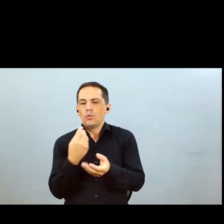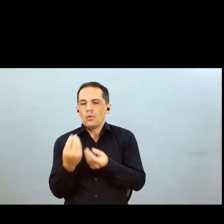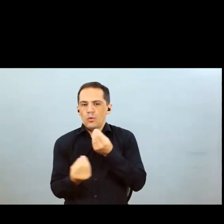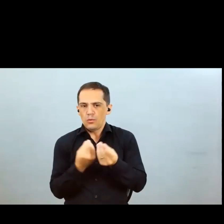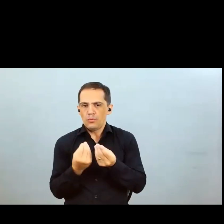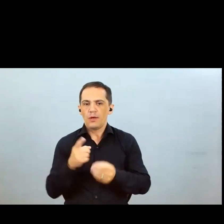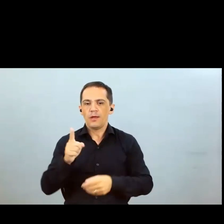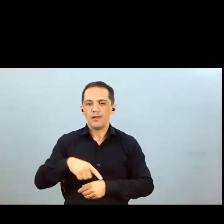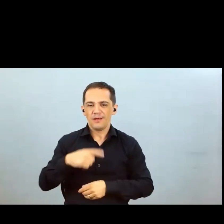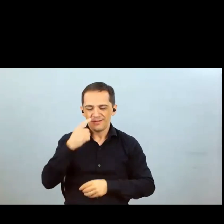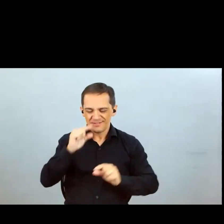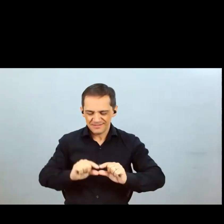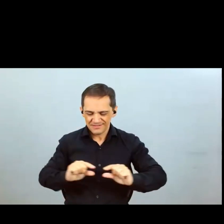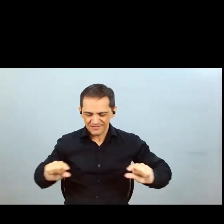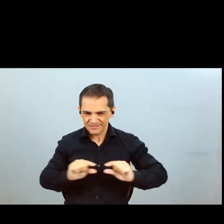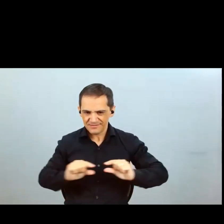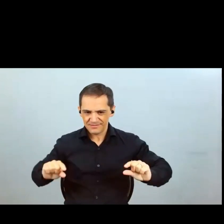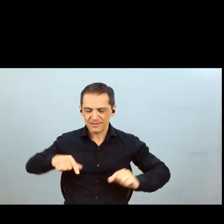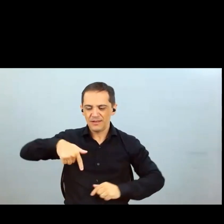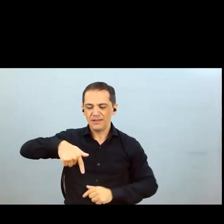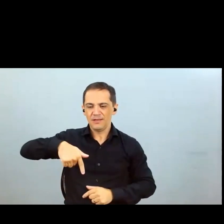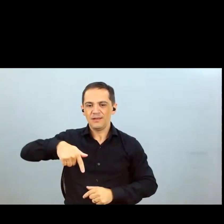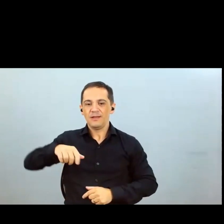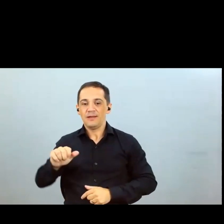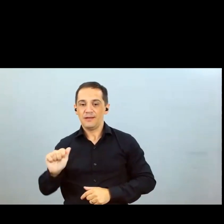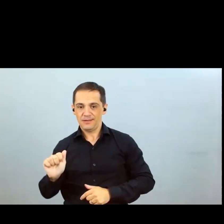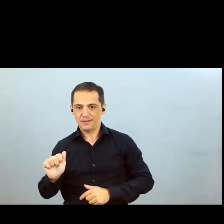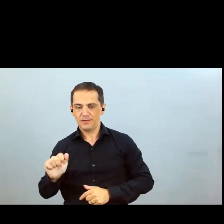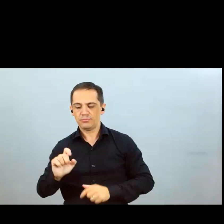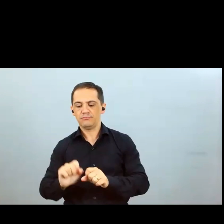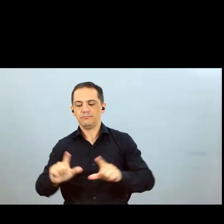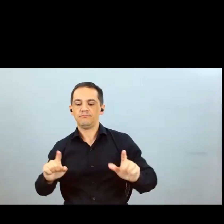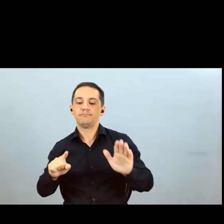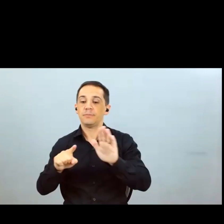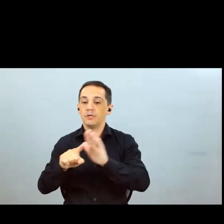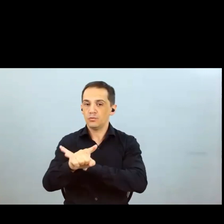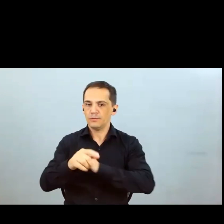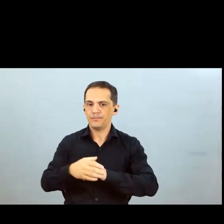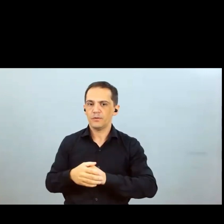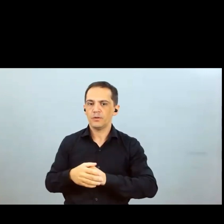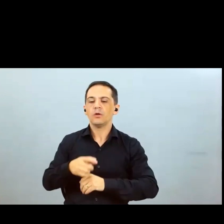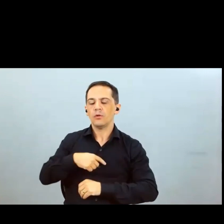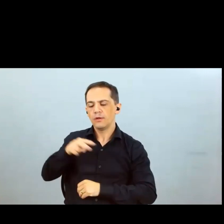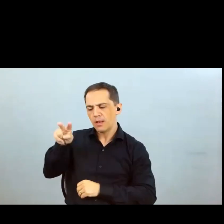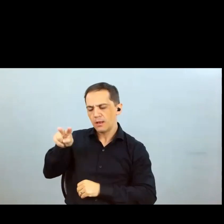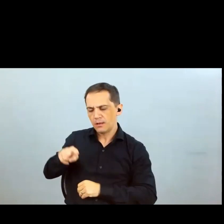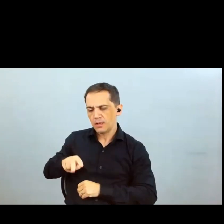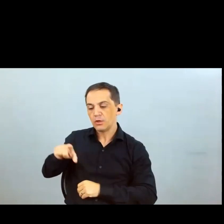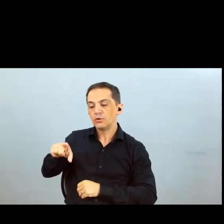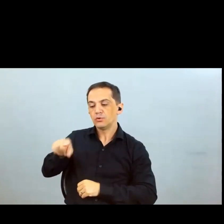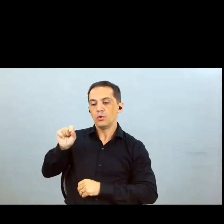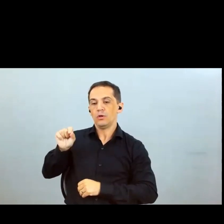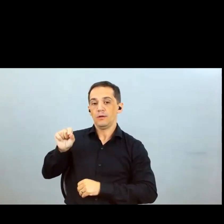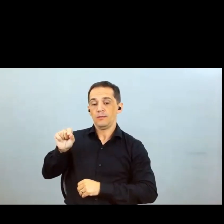botão inferior de sua tela. Por padrão da dinâmica, seus nomes serão anunciados para que façam sua pergunta ao vivo. Neste